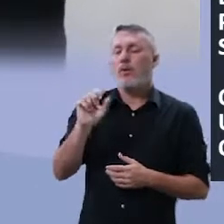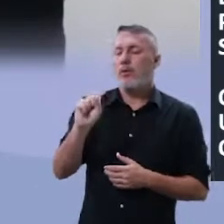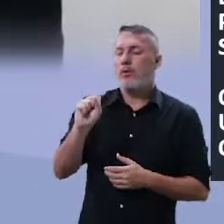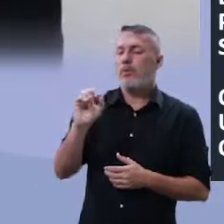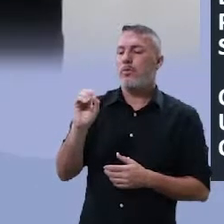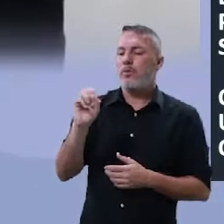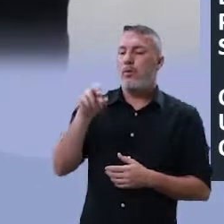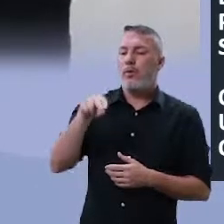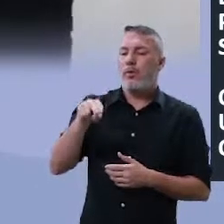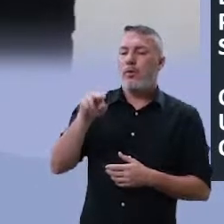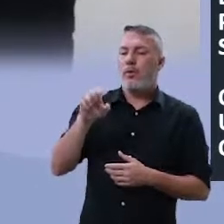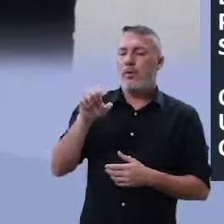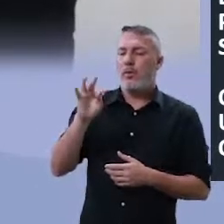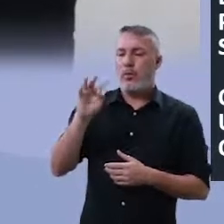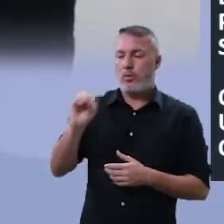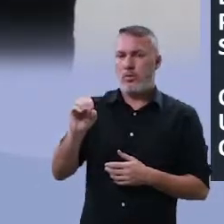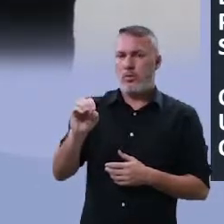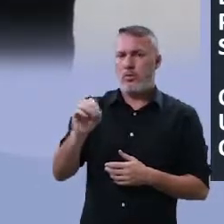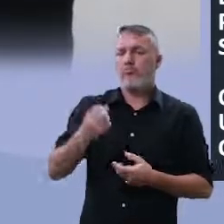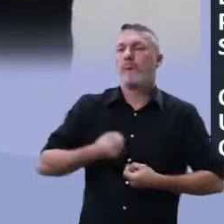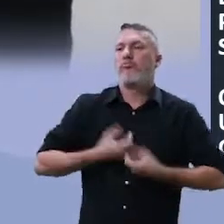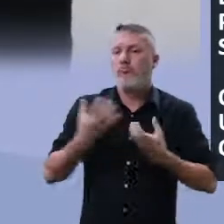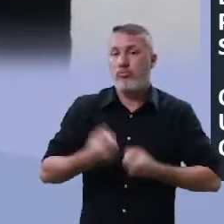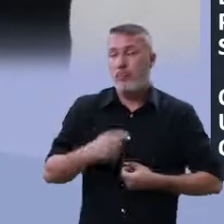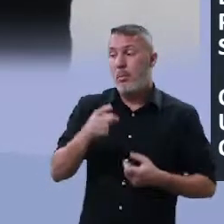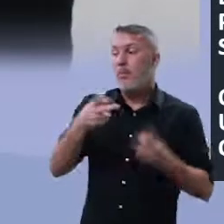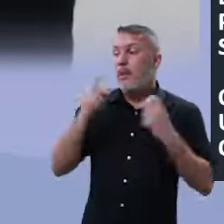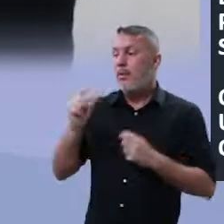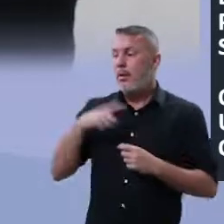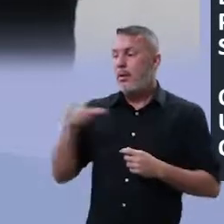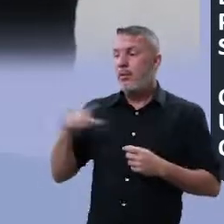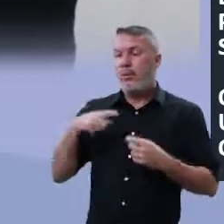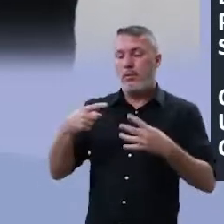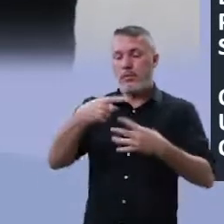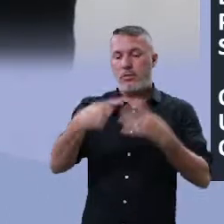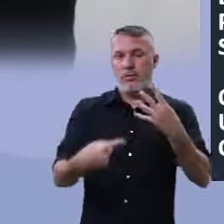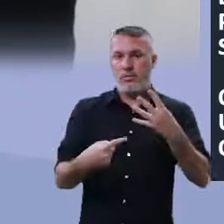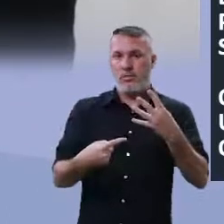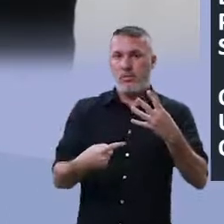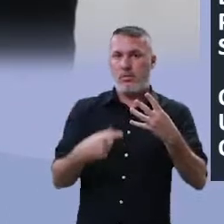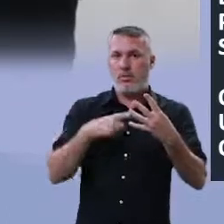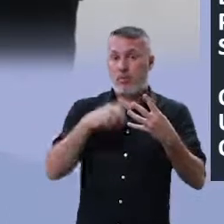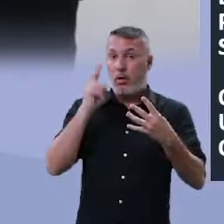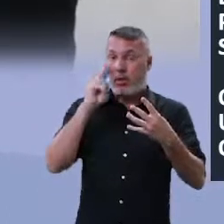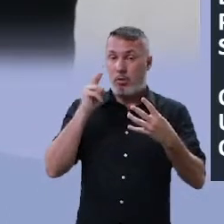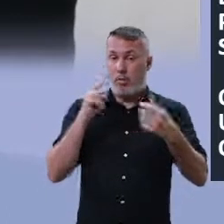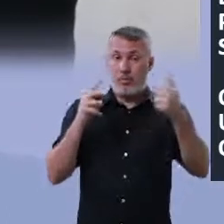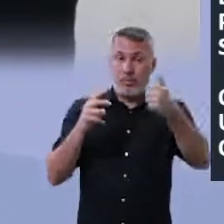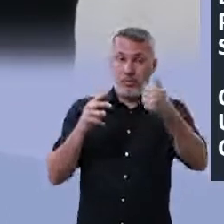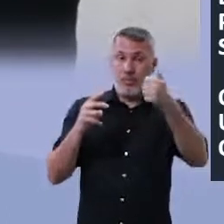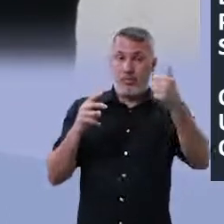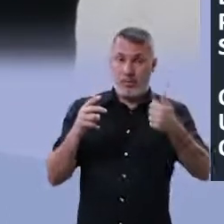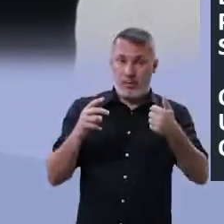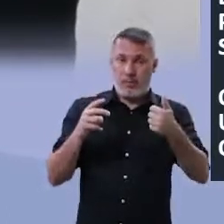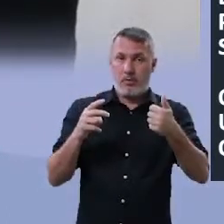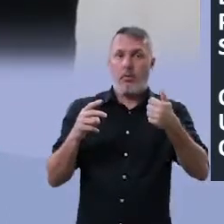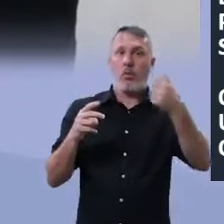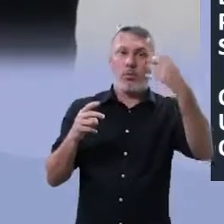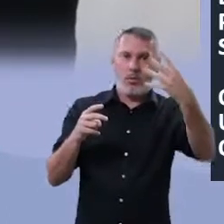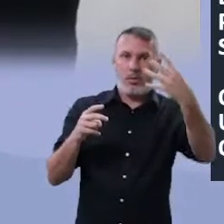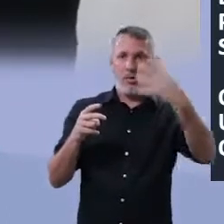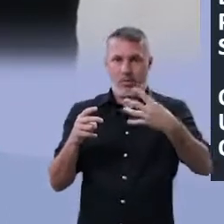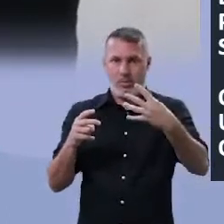O é um soneto? Note lá, você tem quatro estrofes. As duas primeiras têm quatro versos. Quatro, quatro.